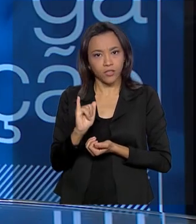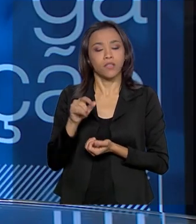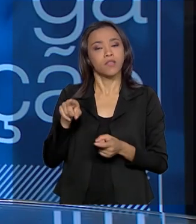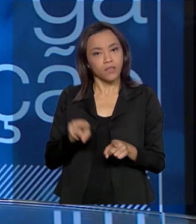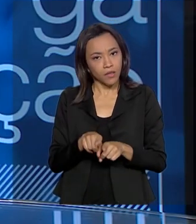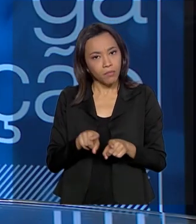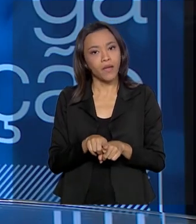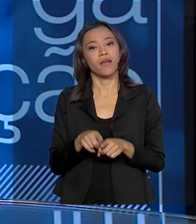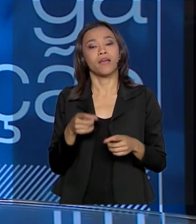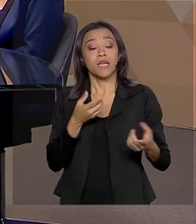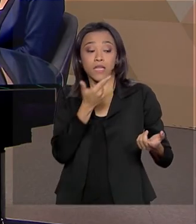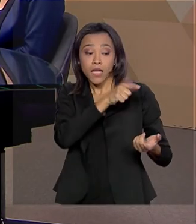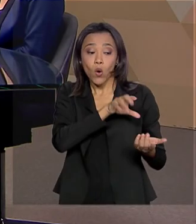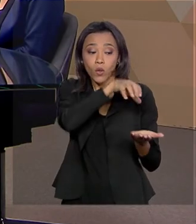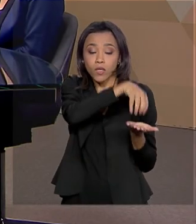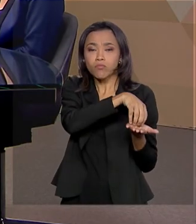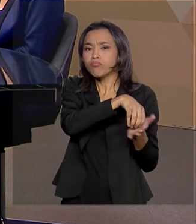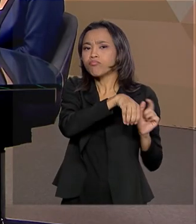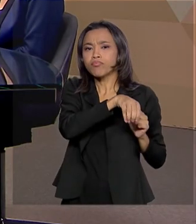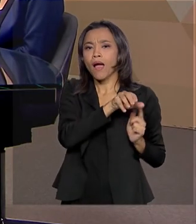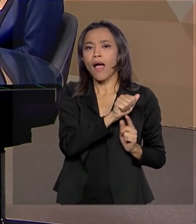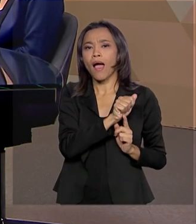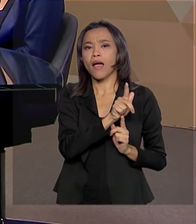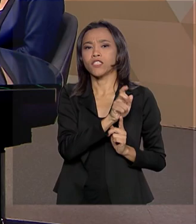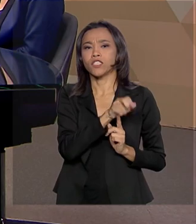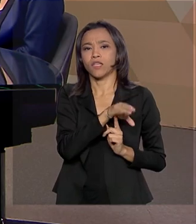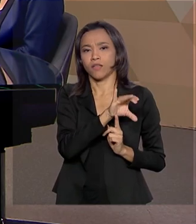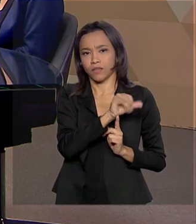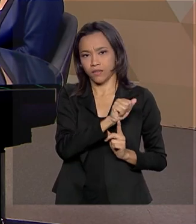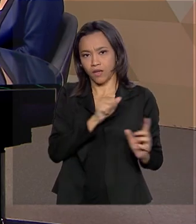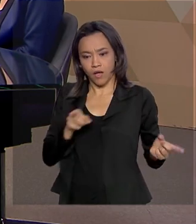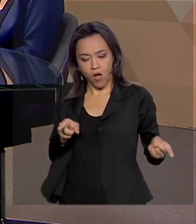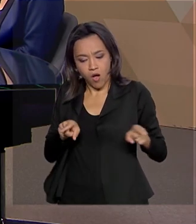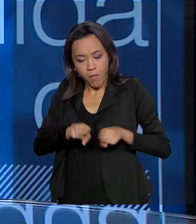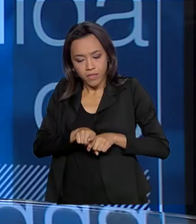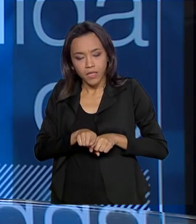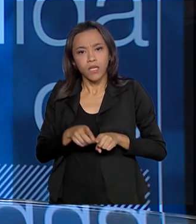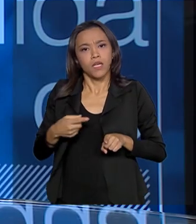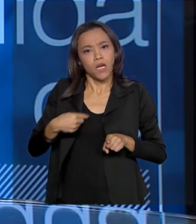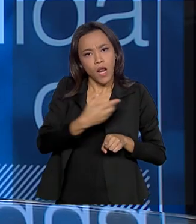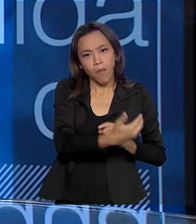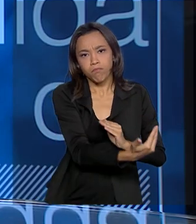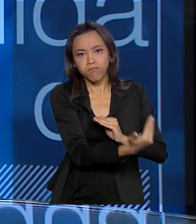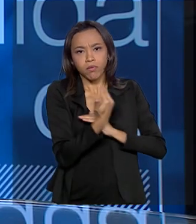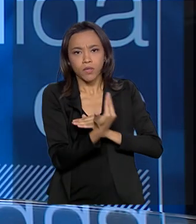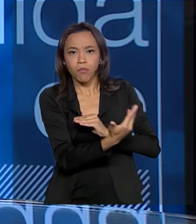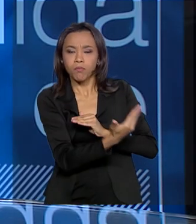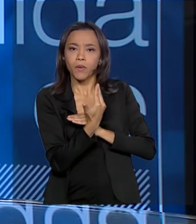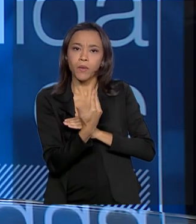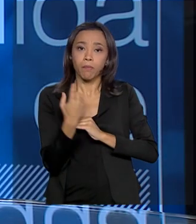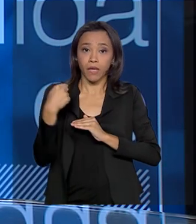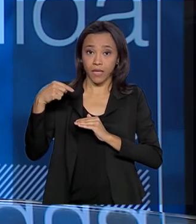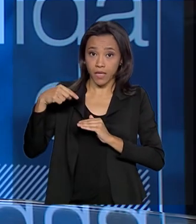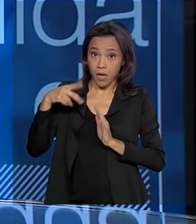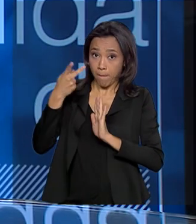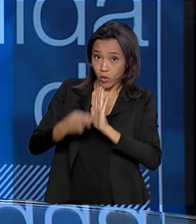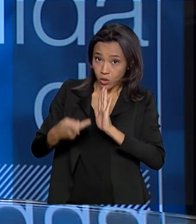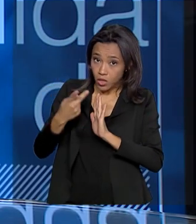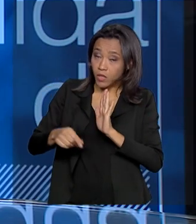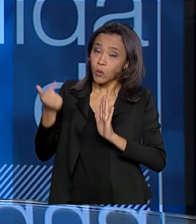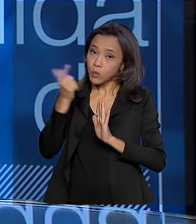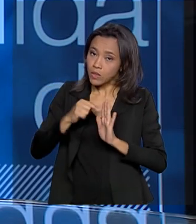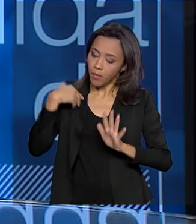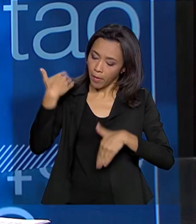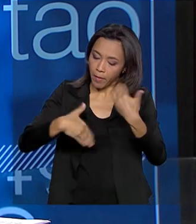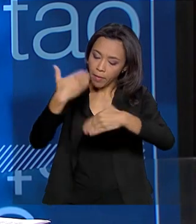ela é bastante... Vinculada ao Itamaraty. Exatamente. Ela faz uma espécie de intermediação e dá bastante suporte para que esses projetos saiam realmente do